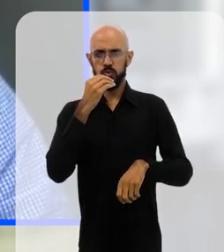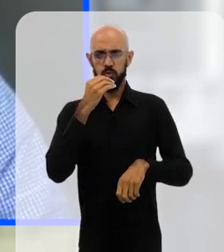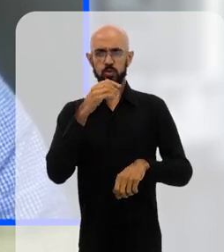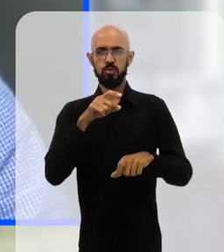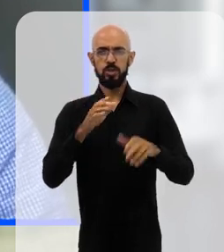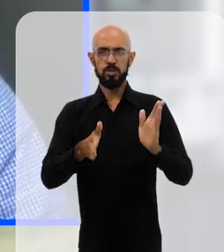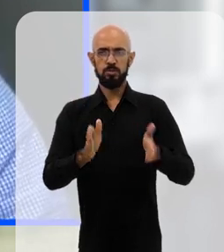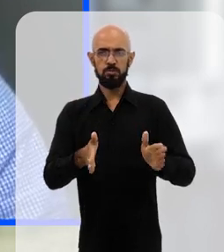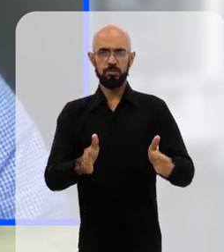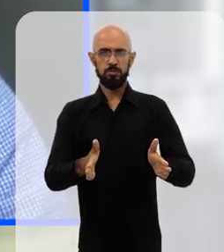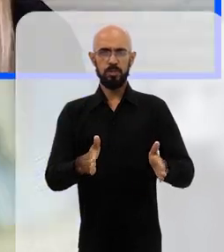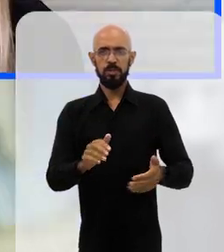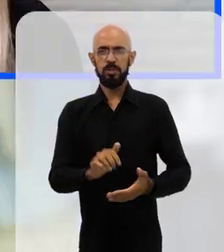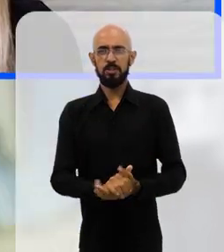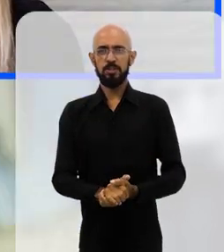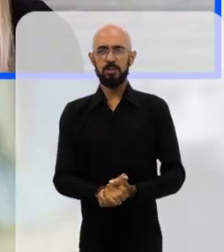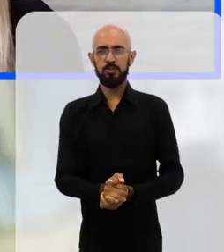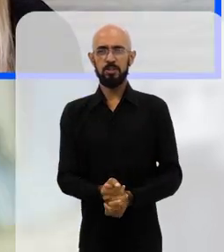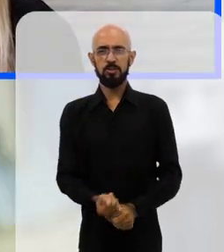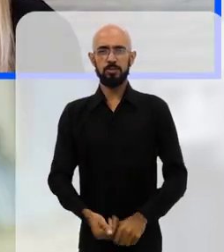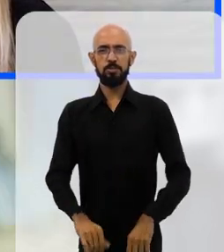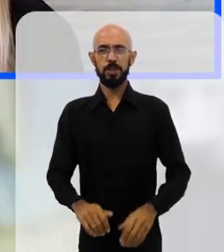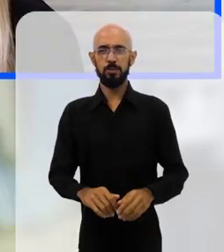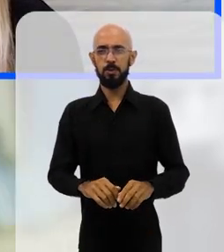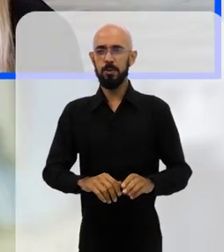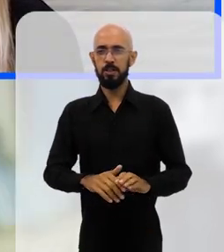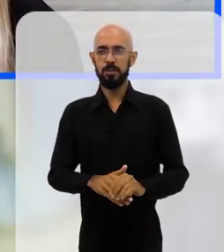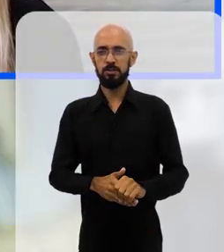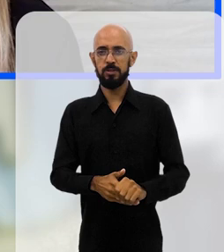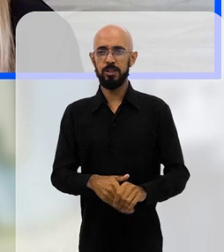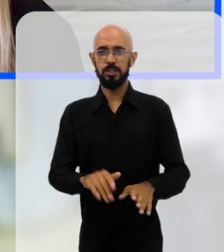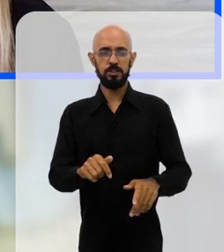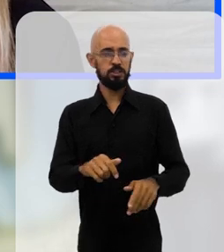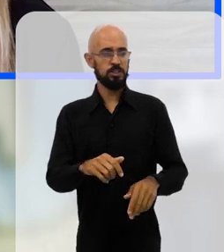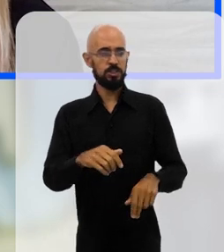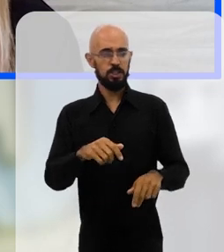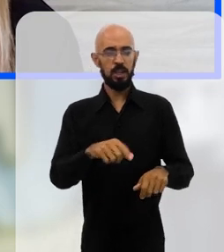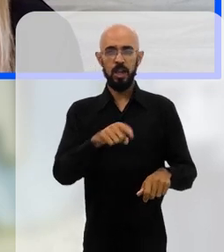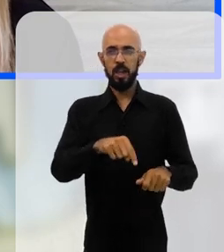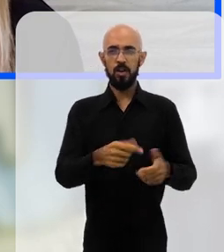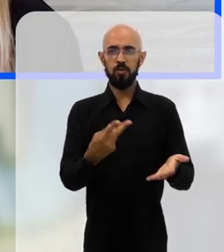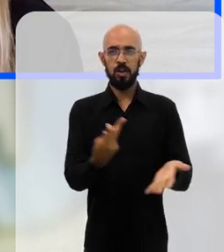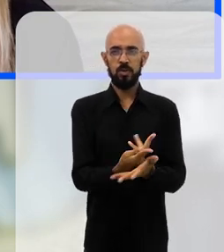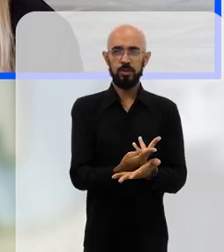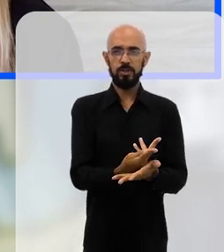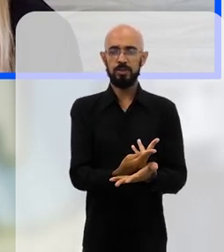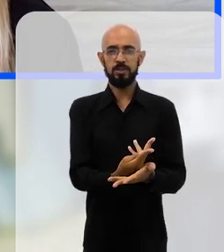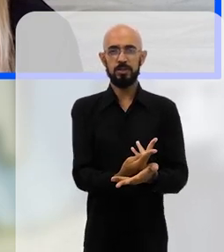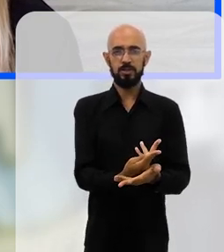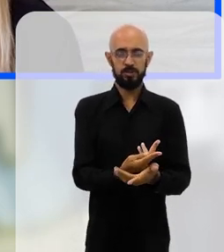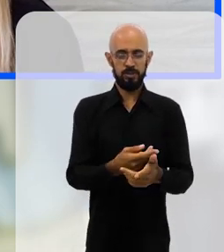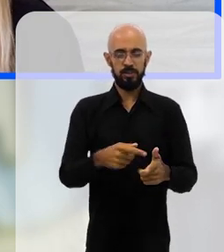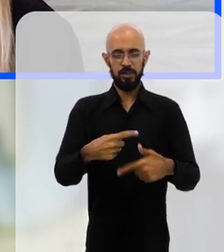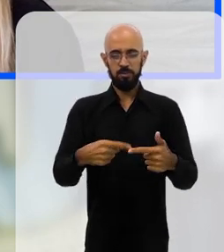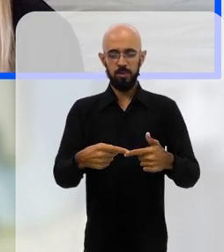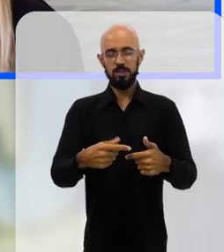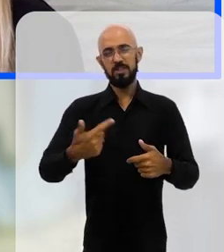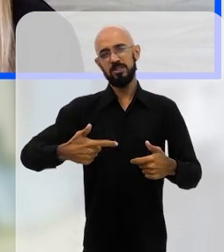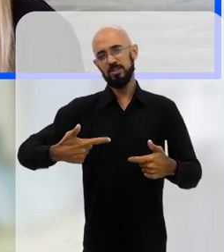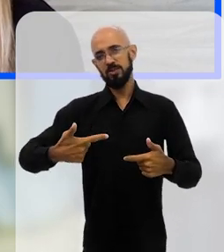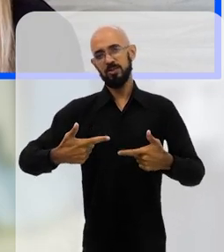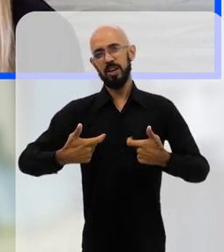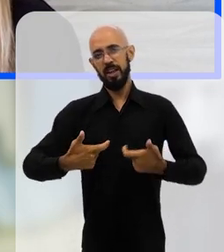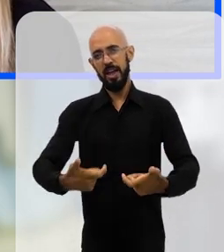lucros exorbitantes nesse período, que foi algo, por exemplo, que foi adotado, por exemplo, em outros momentos de crise, como no pós-segunda